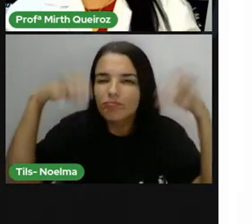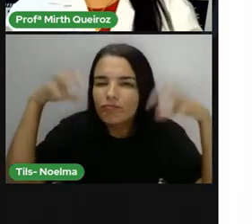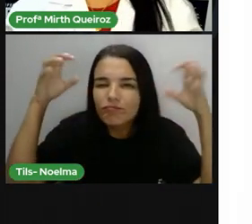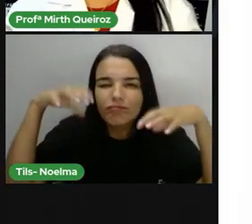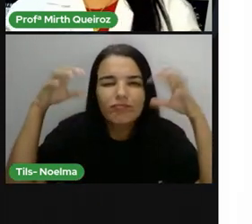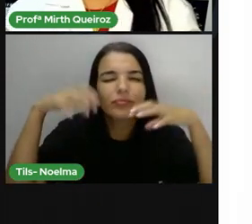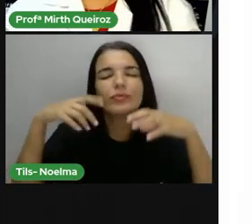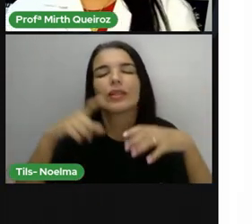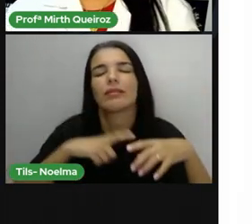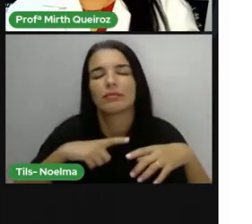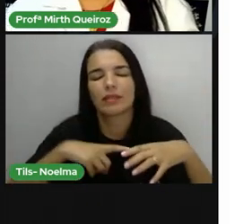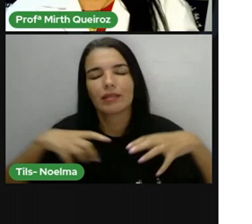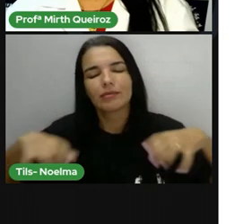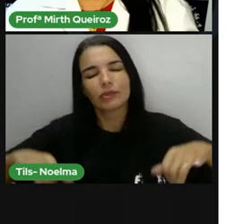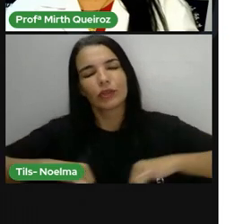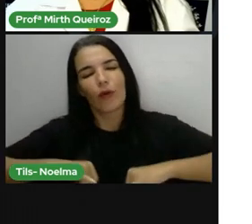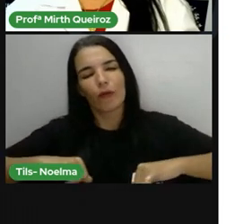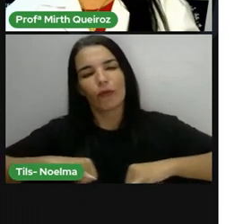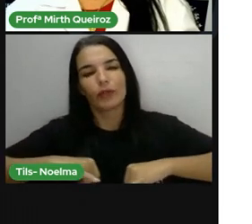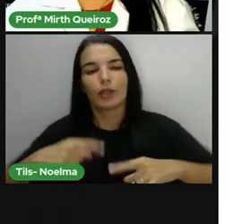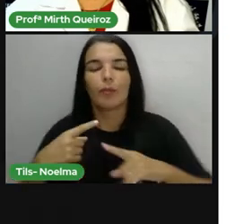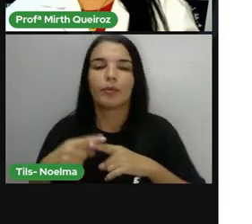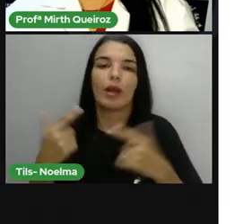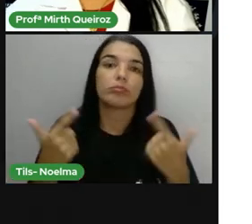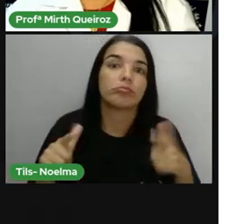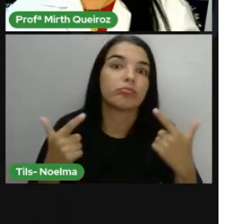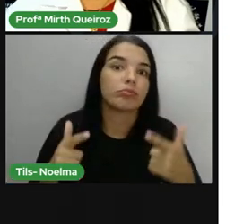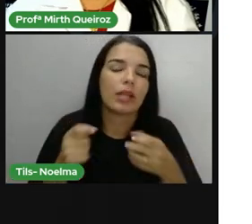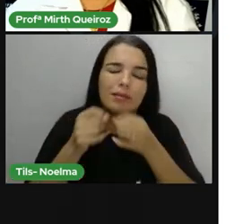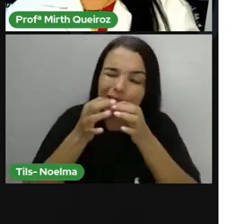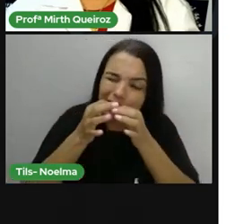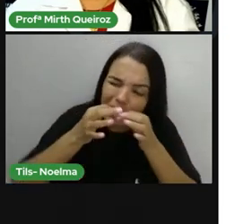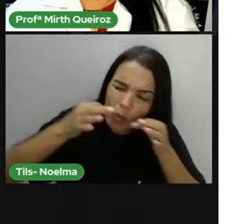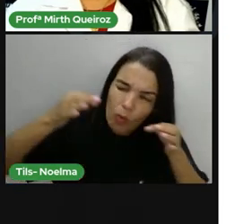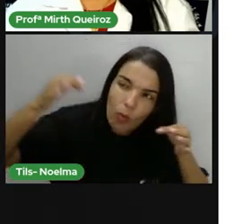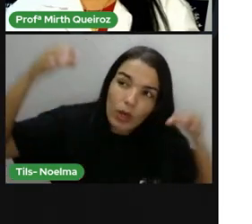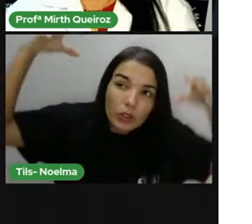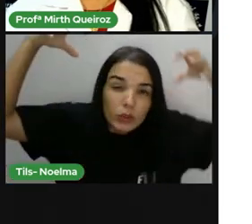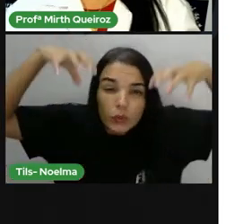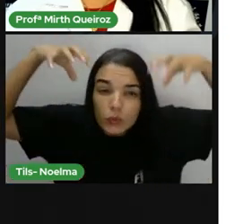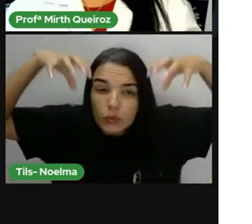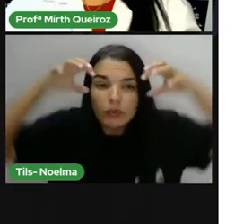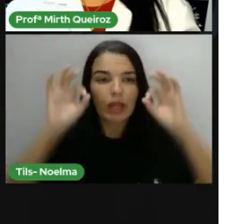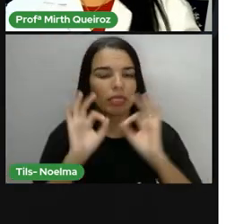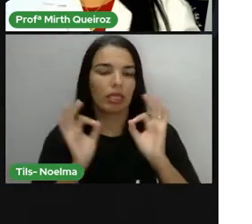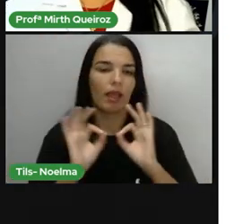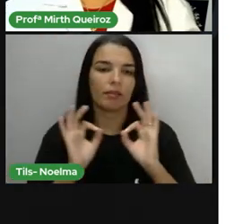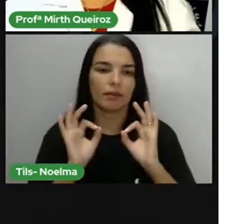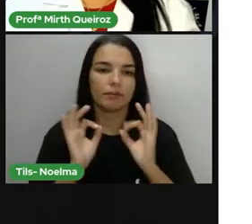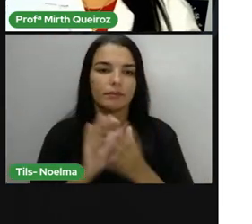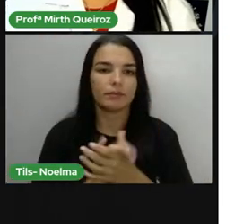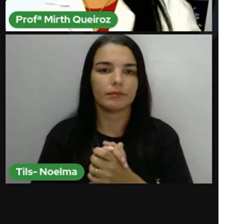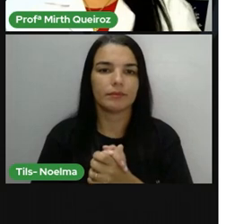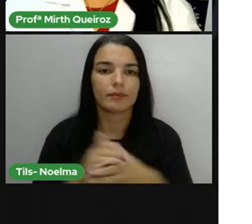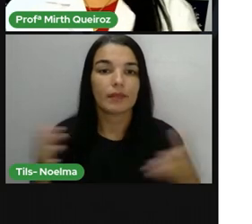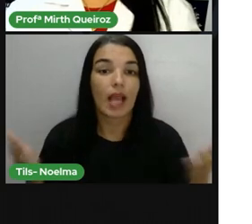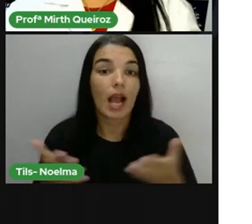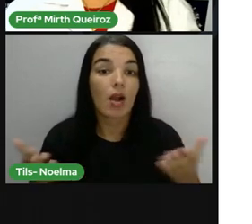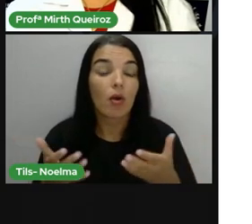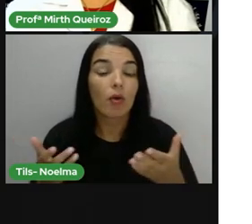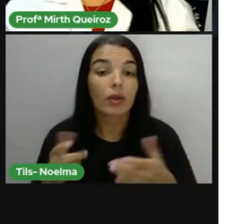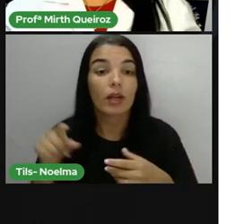umbuzeiros têm sofrido aí por conta desses longos períodos de estiagem. E agora,